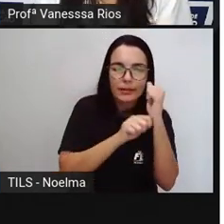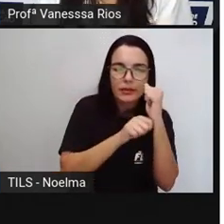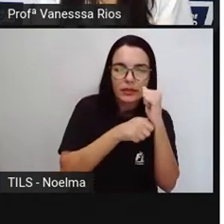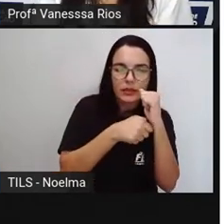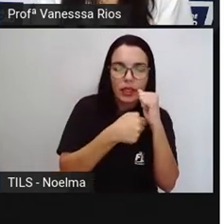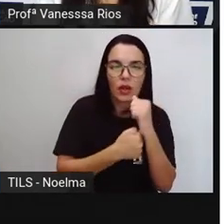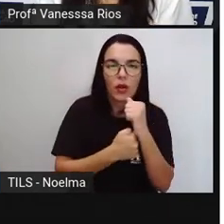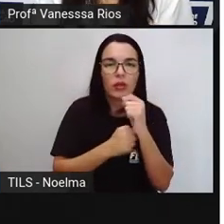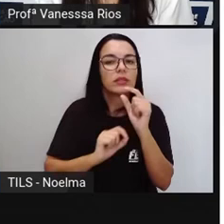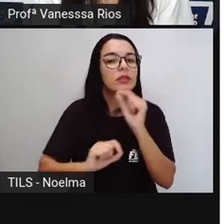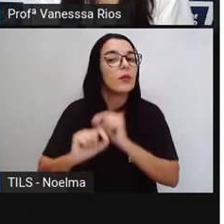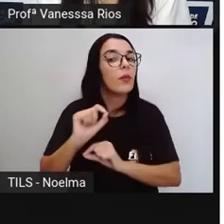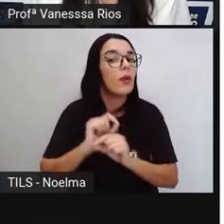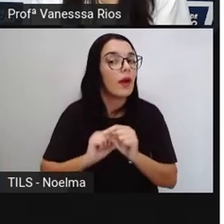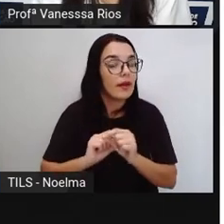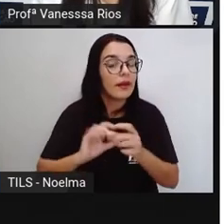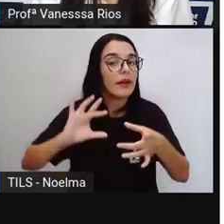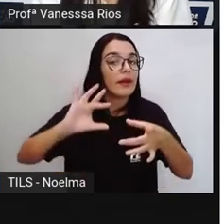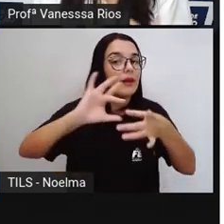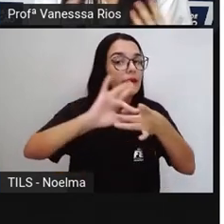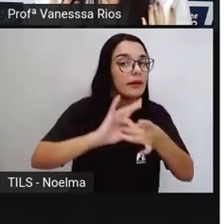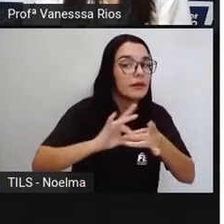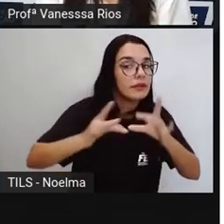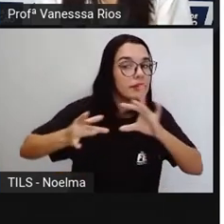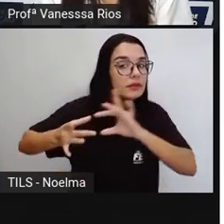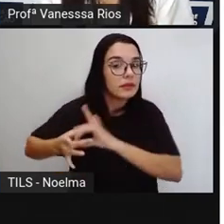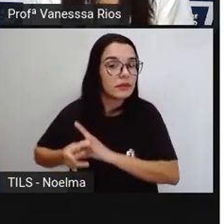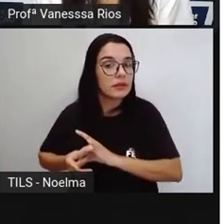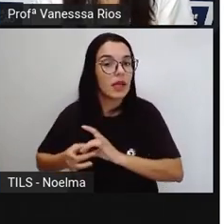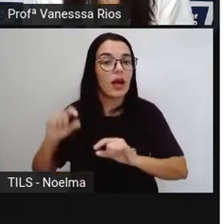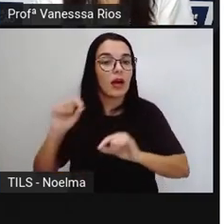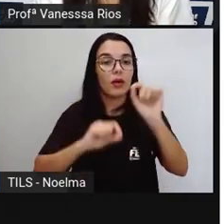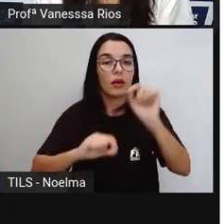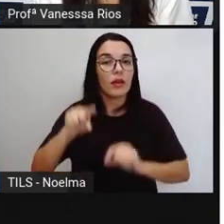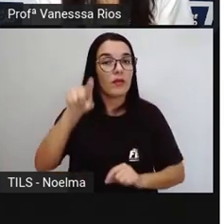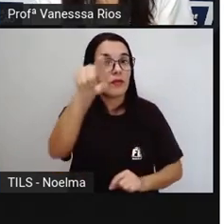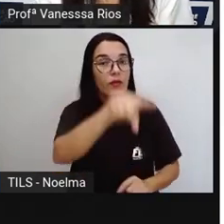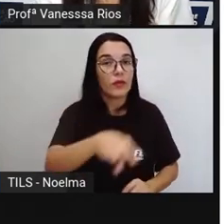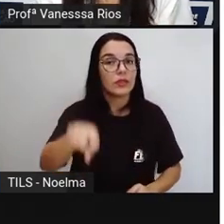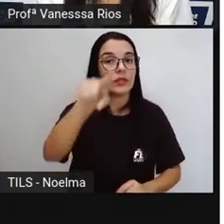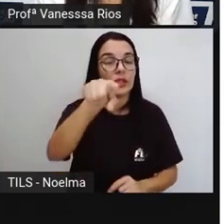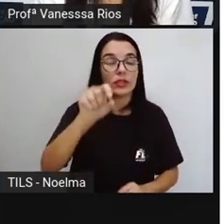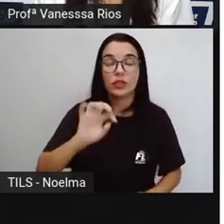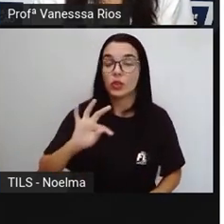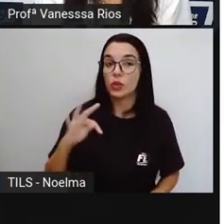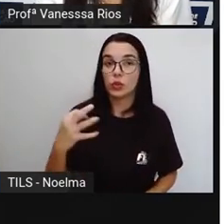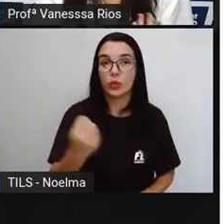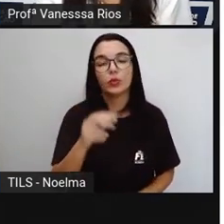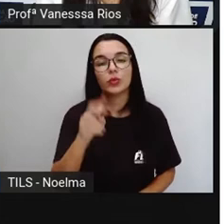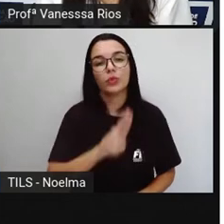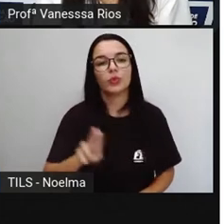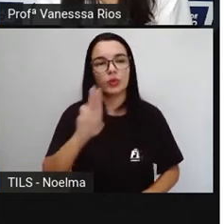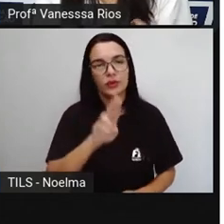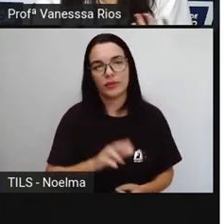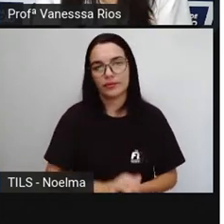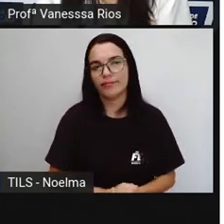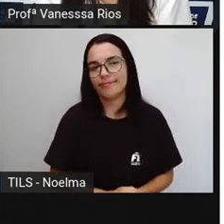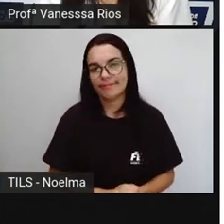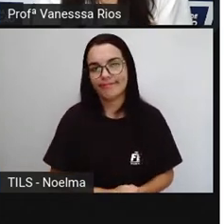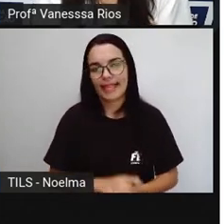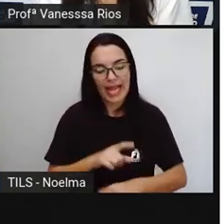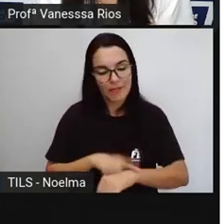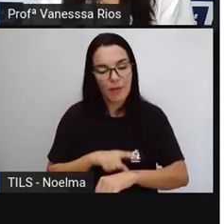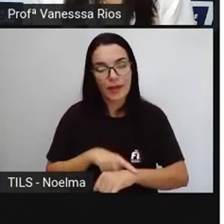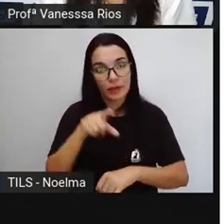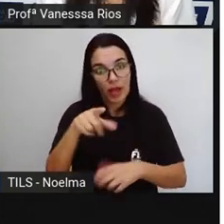ambiente da floresta. Algo que é muito utilizado por todos vocês. Algo que vocês, neste momento, podem até estar